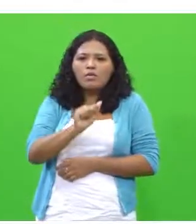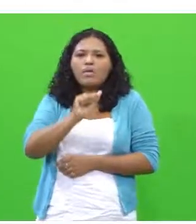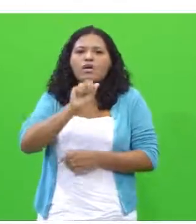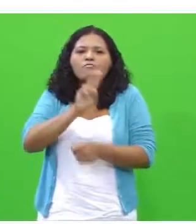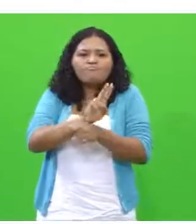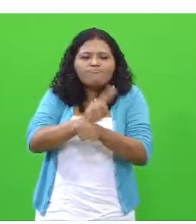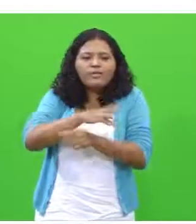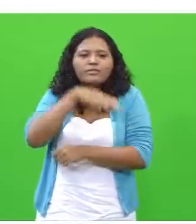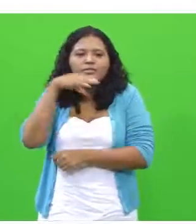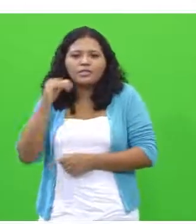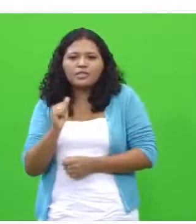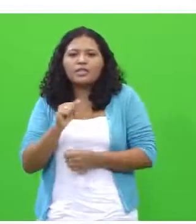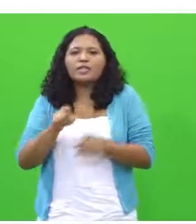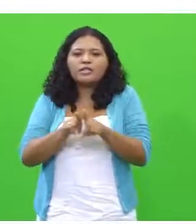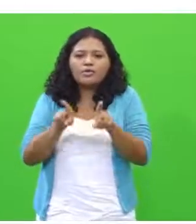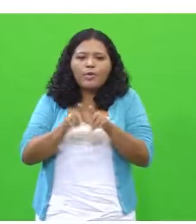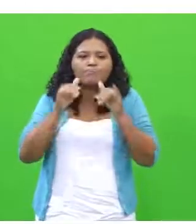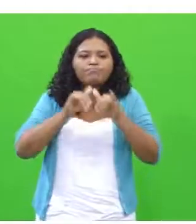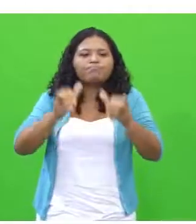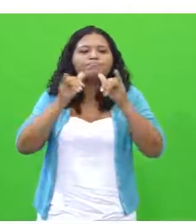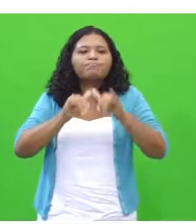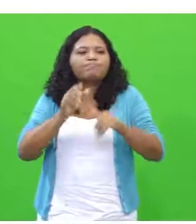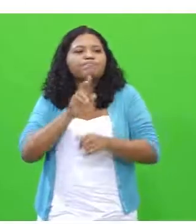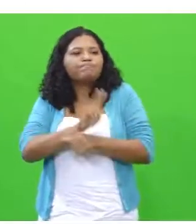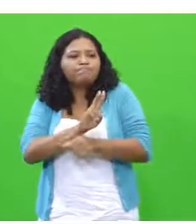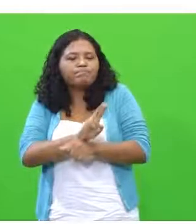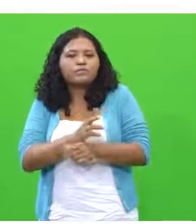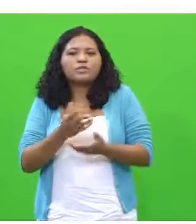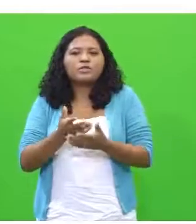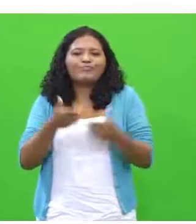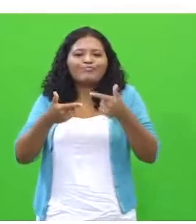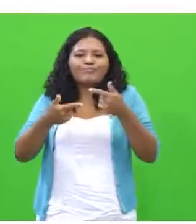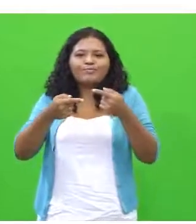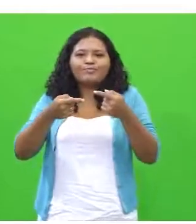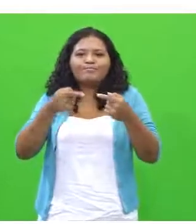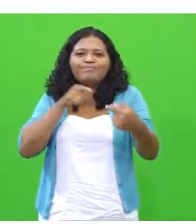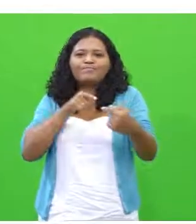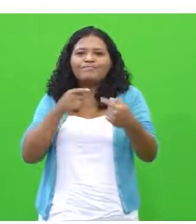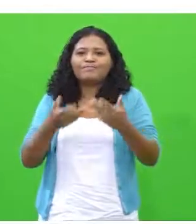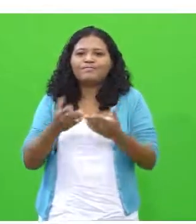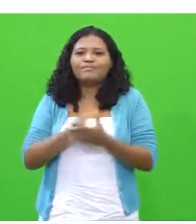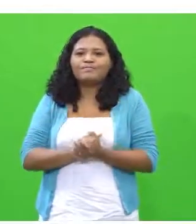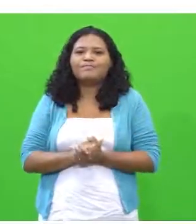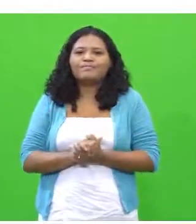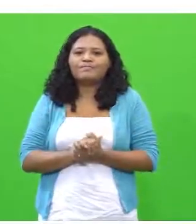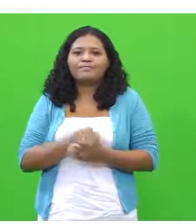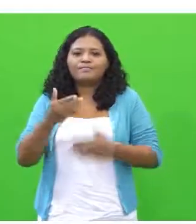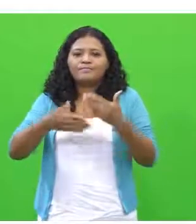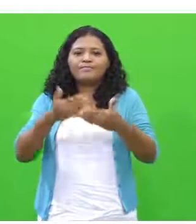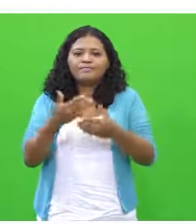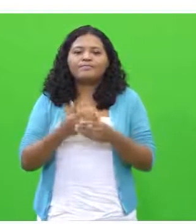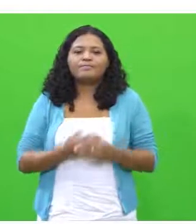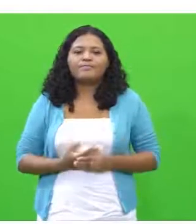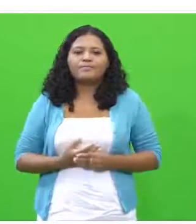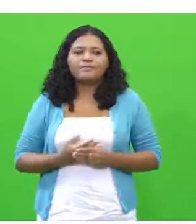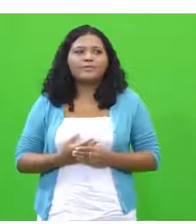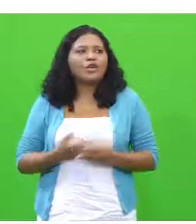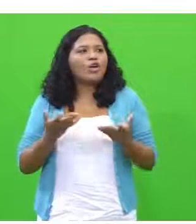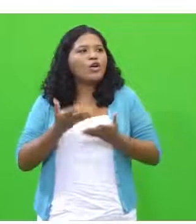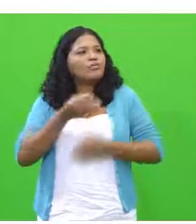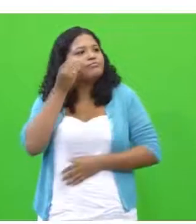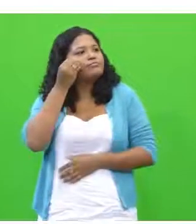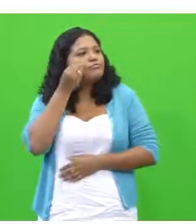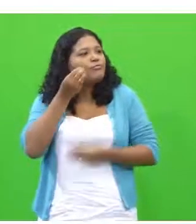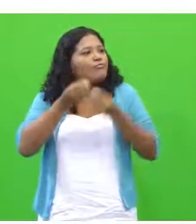Conar vai defender a publicidade. Então, vão se opor. Muito bem. Próximo. Vamos ver agora como é que fica?